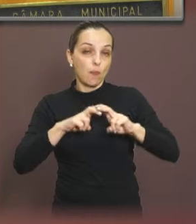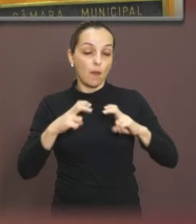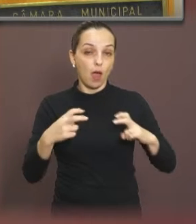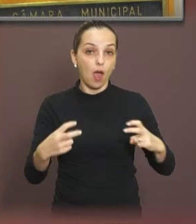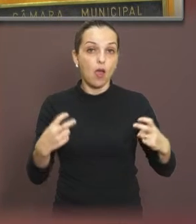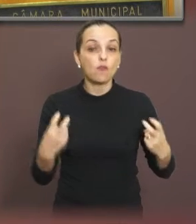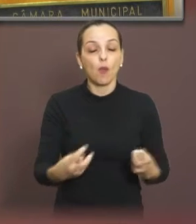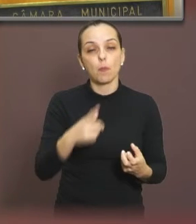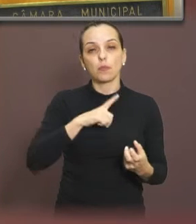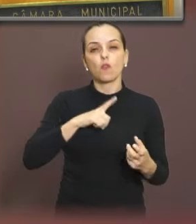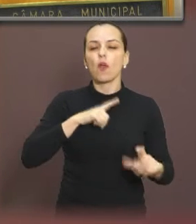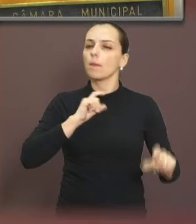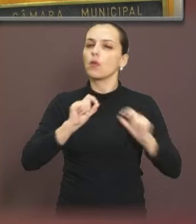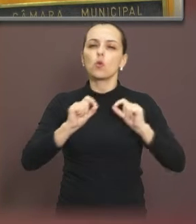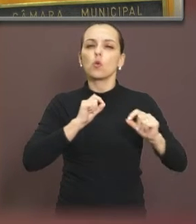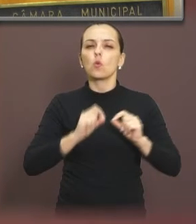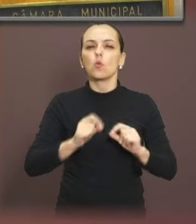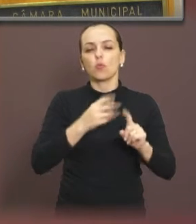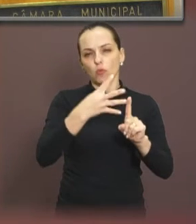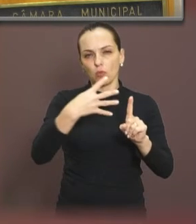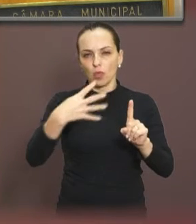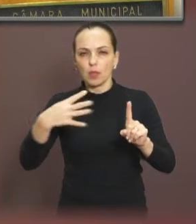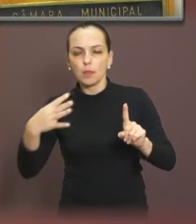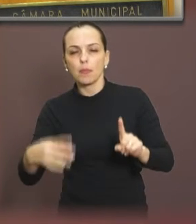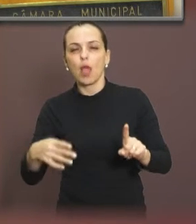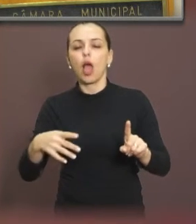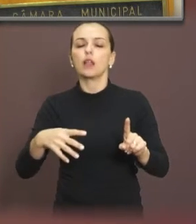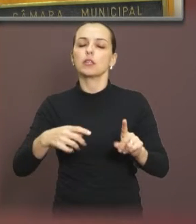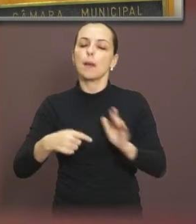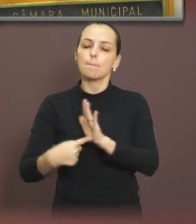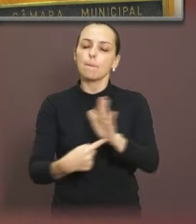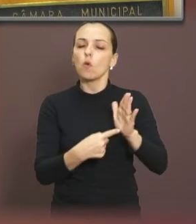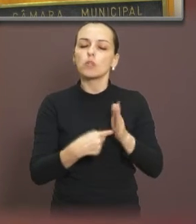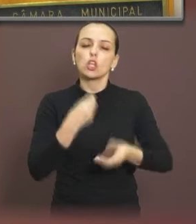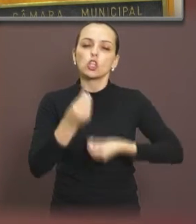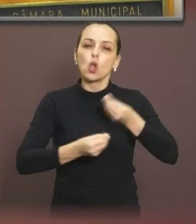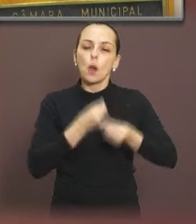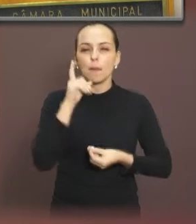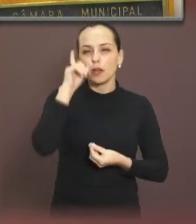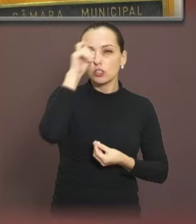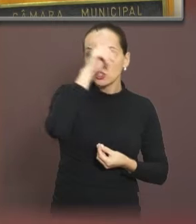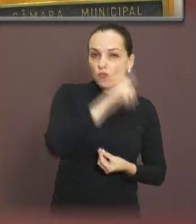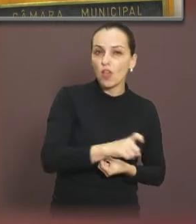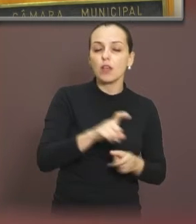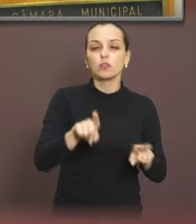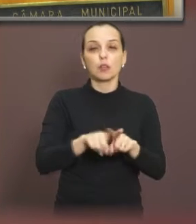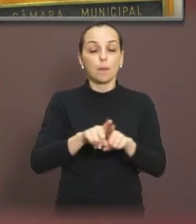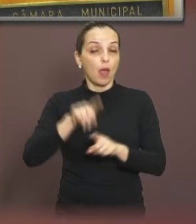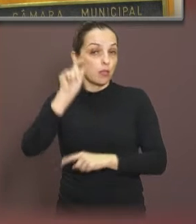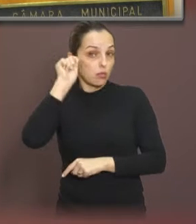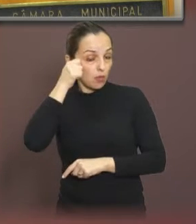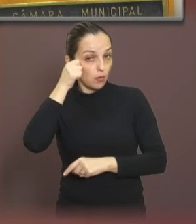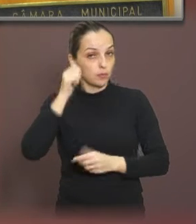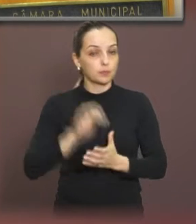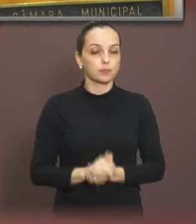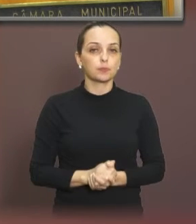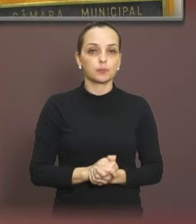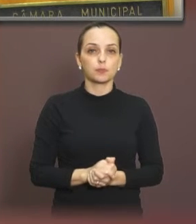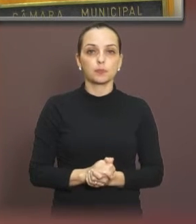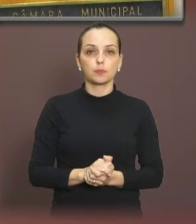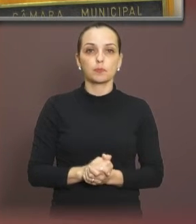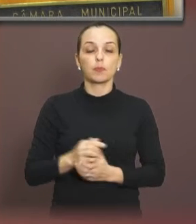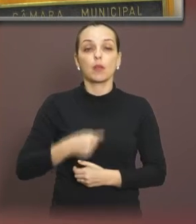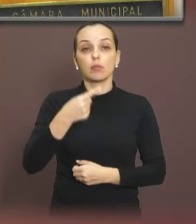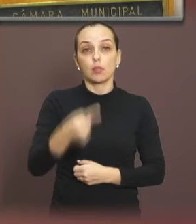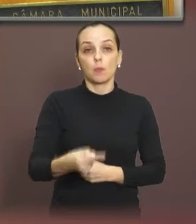conversa, onde nós tivemos LGBTs também expondo suas dificuldades, como LGBTs e negros. Próximo slide, por